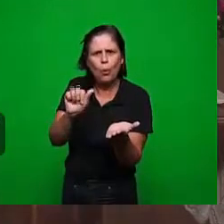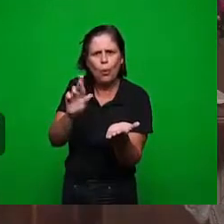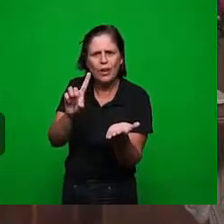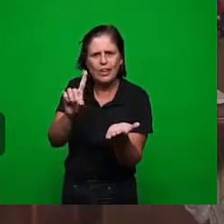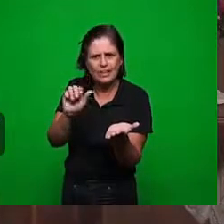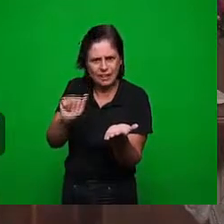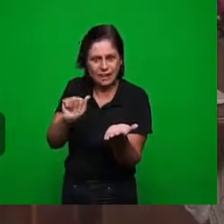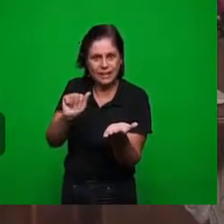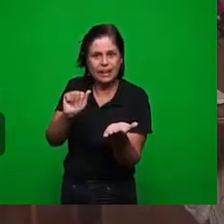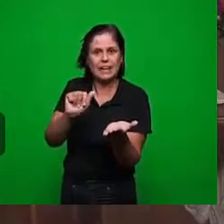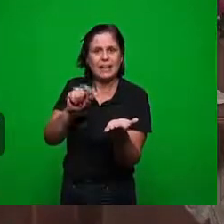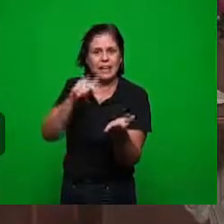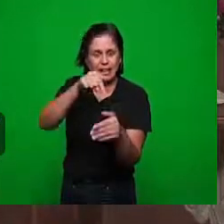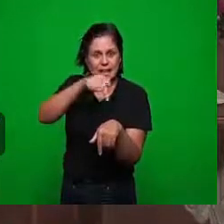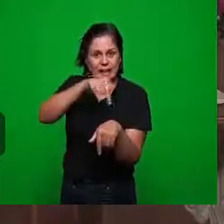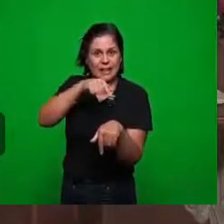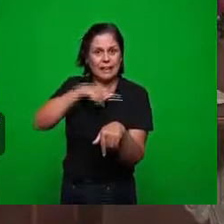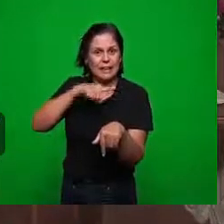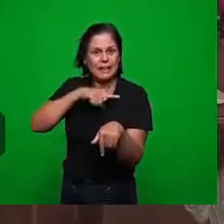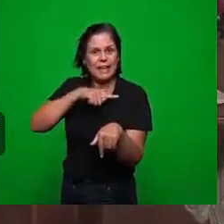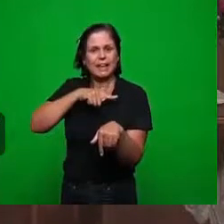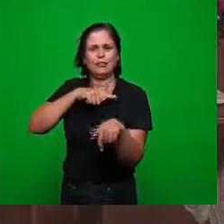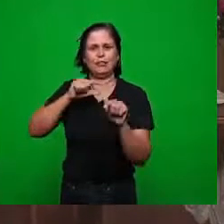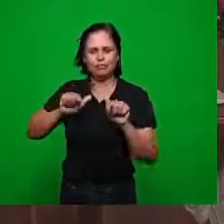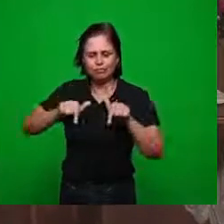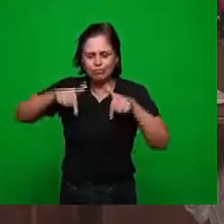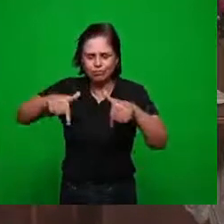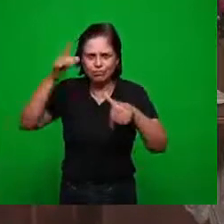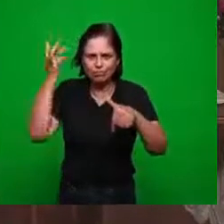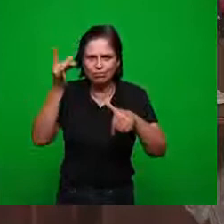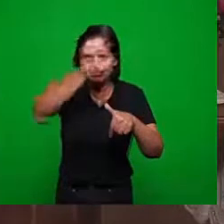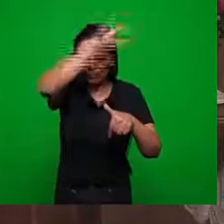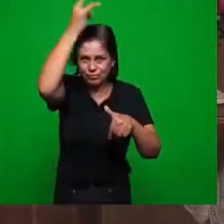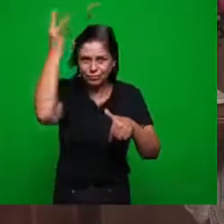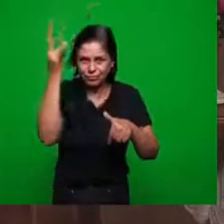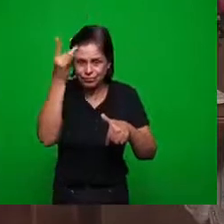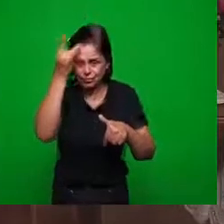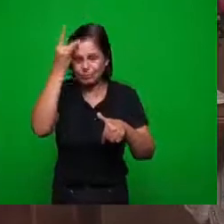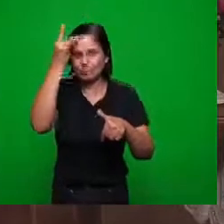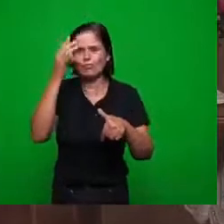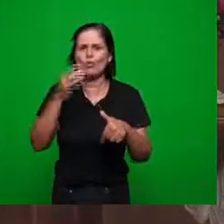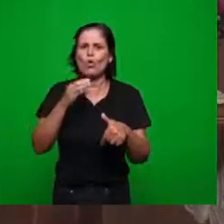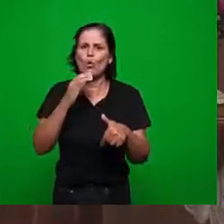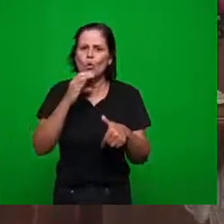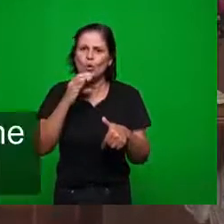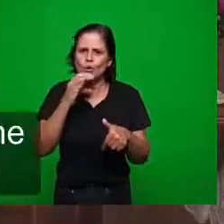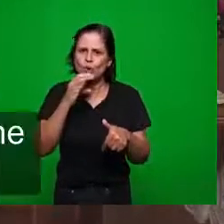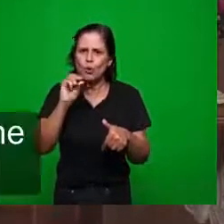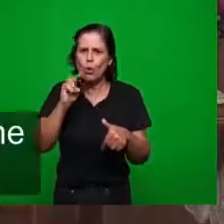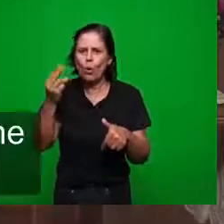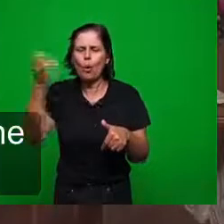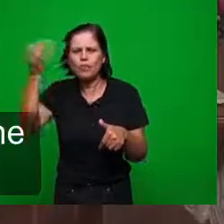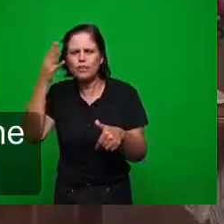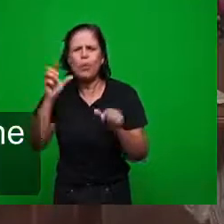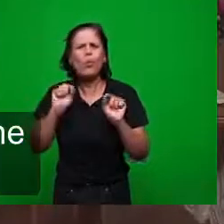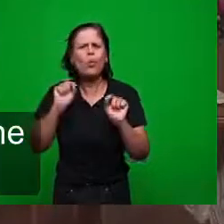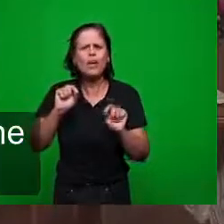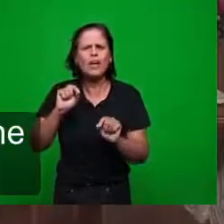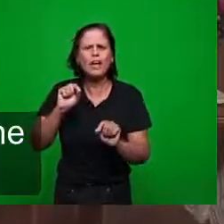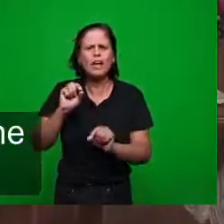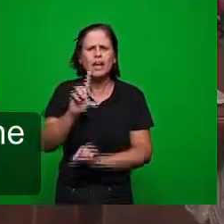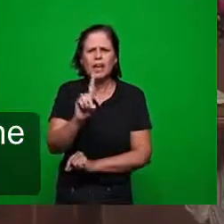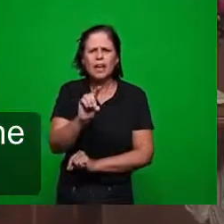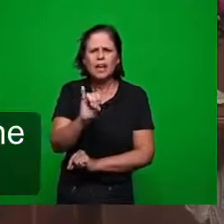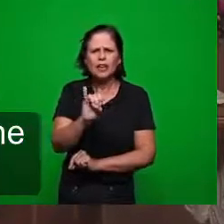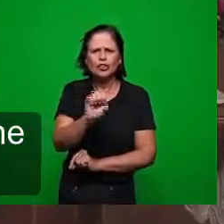discernimento diferente de conhecimento ou revelação discernimento é você saber se isso